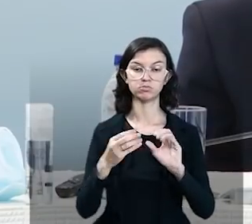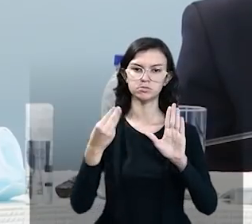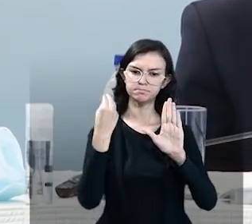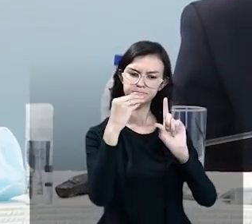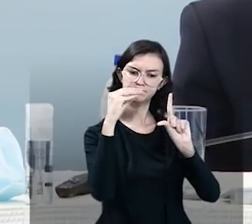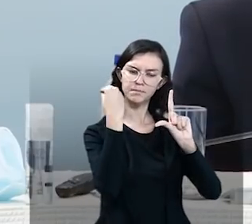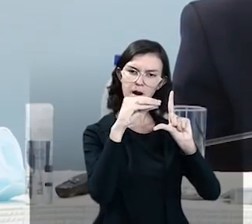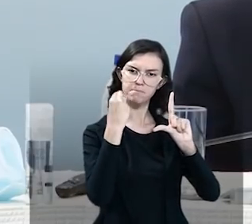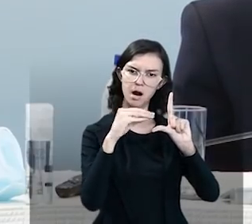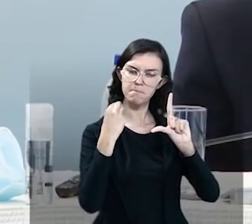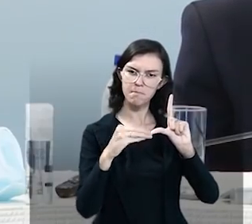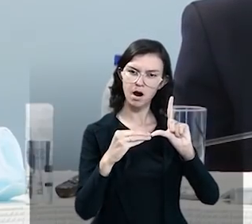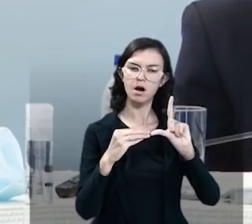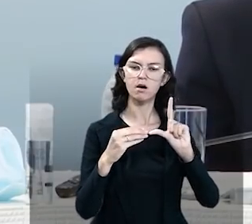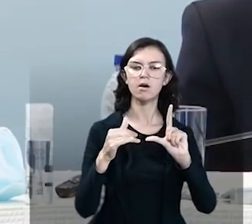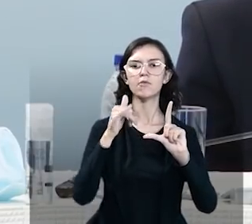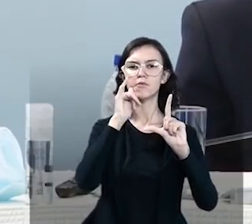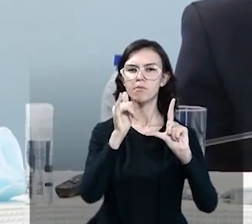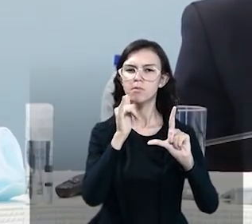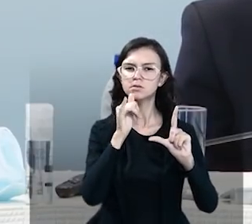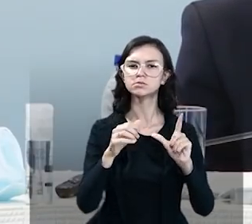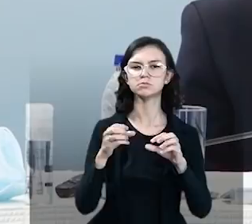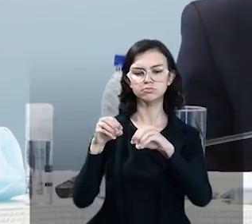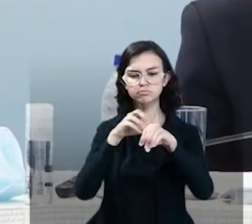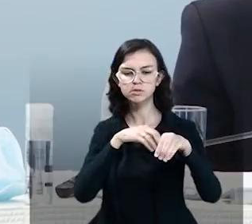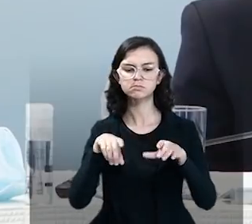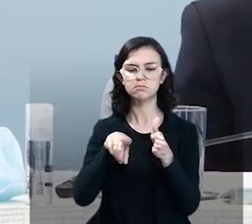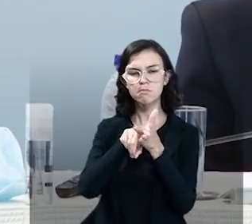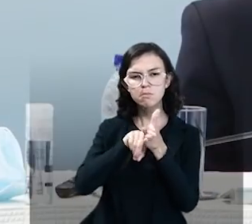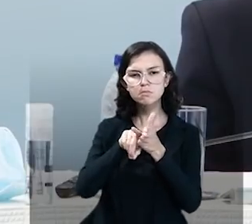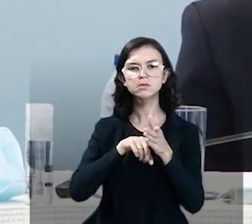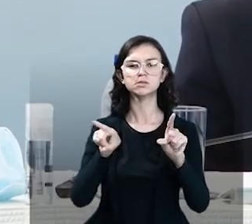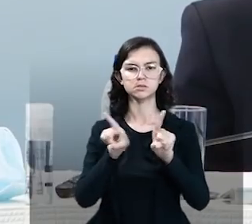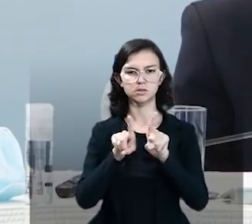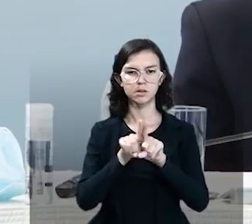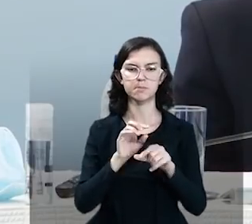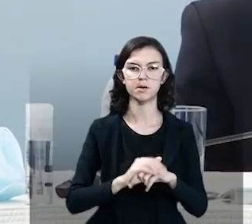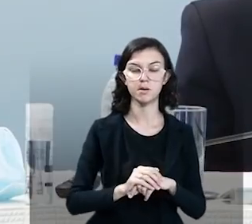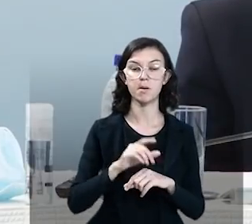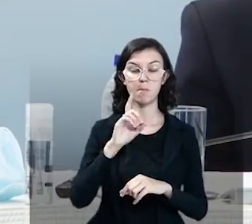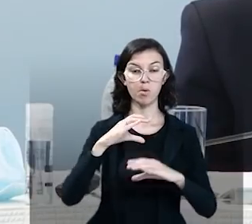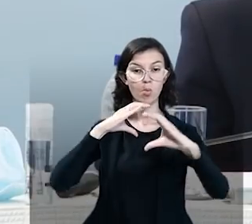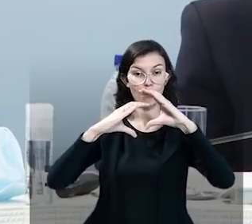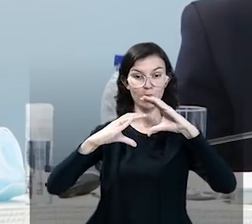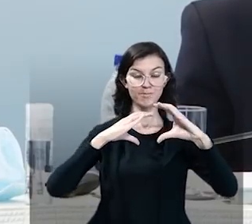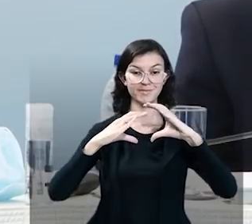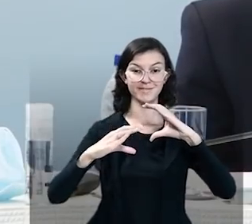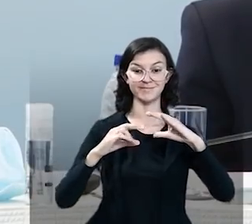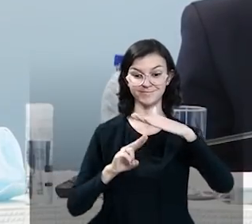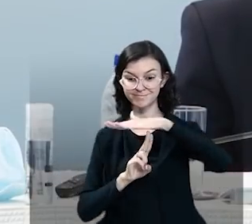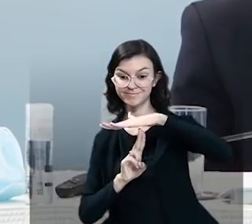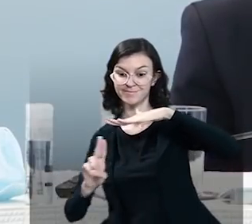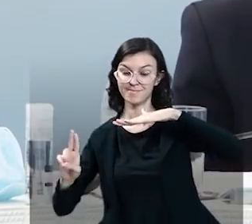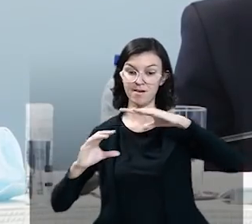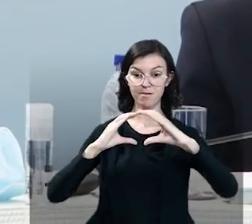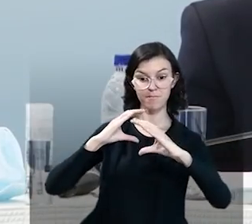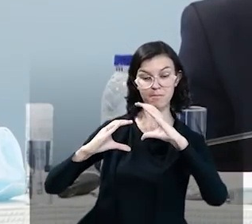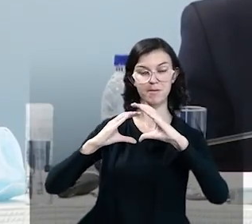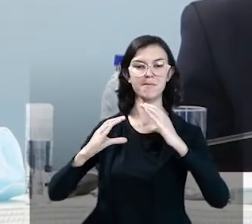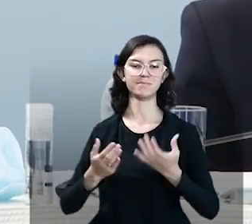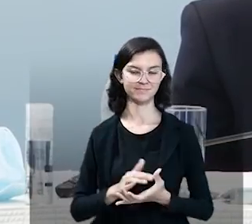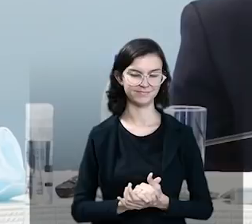esses conteúdos de ensino e pesquisa, possibilitando inclusive essa comunicação entre universidades, inclusive.